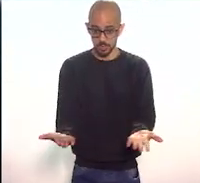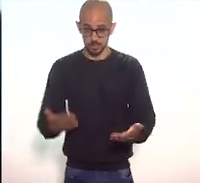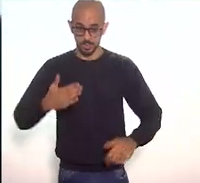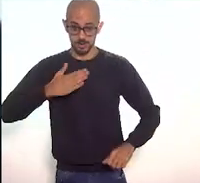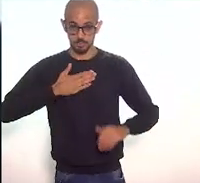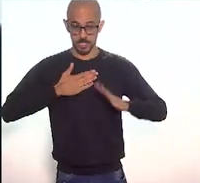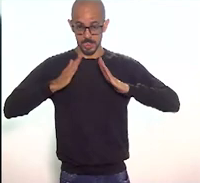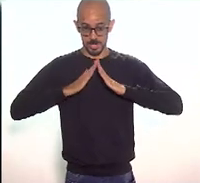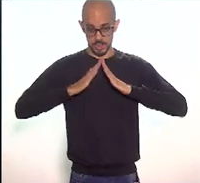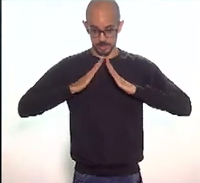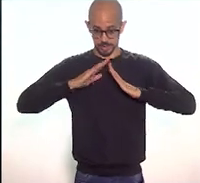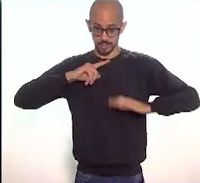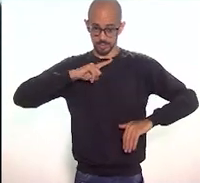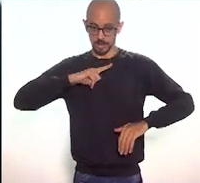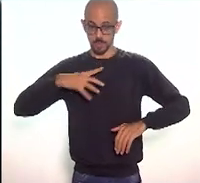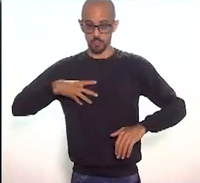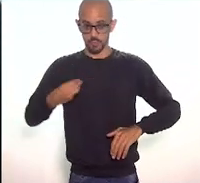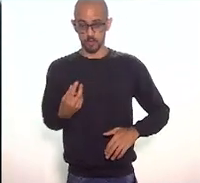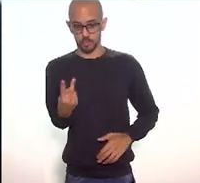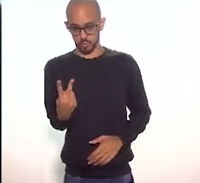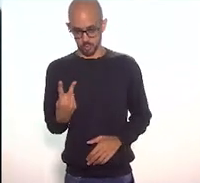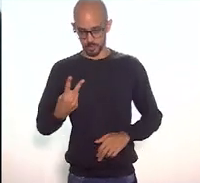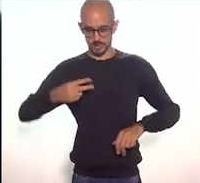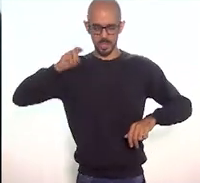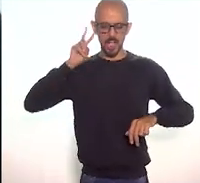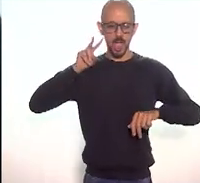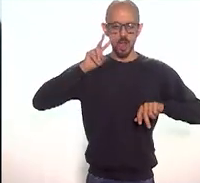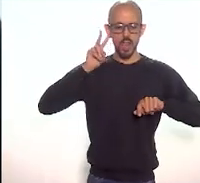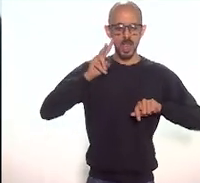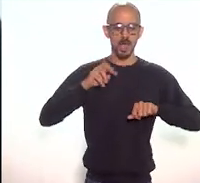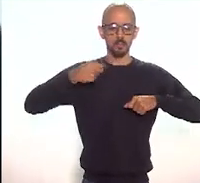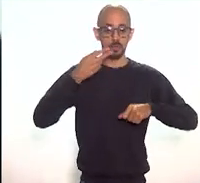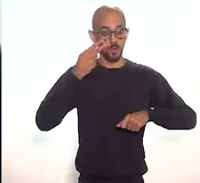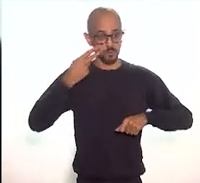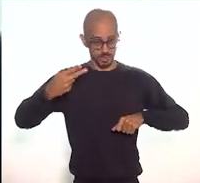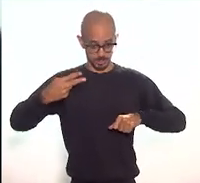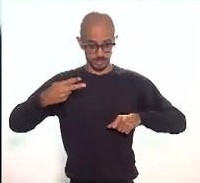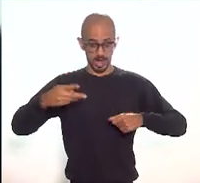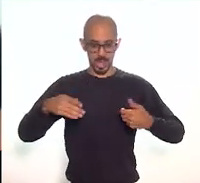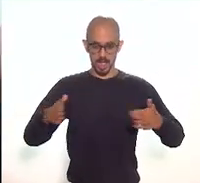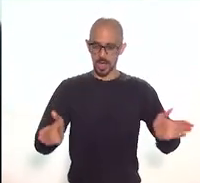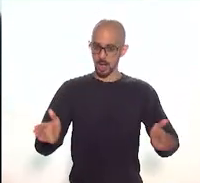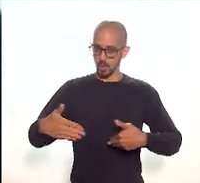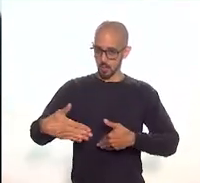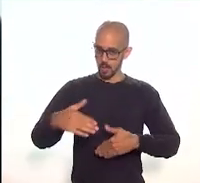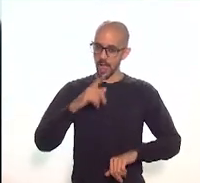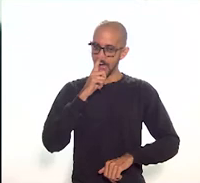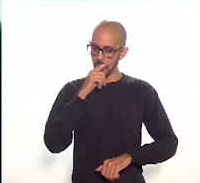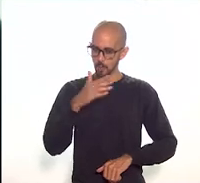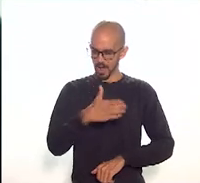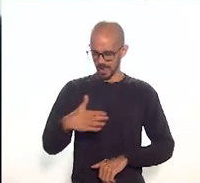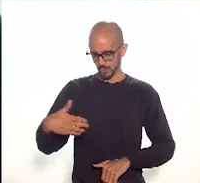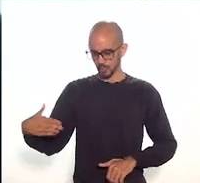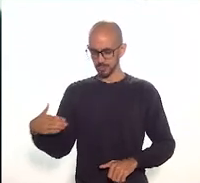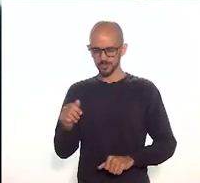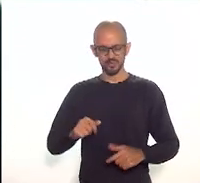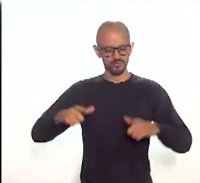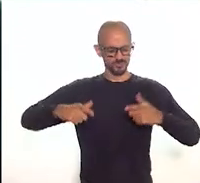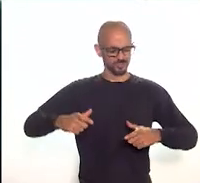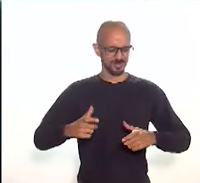me lembro quando fui fazer a visita ao aquário, aquele brilhante espaço.